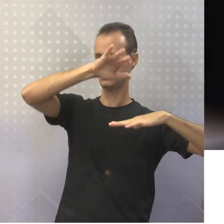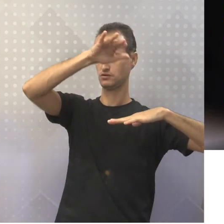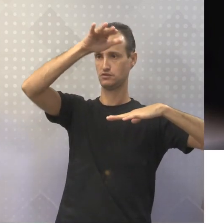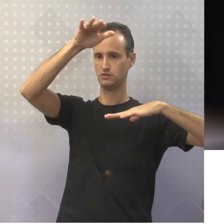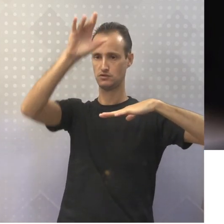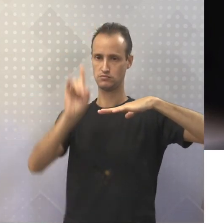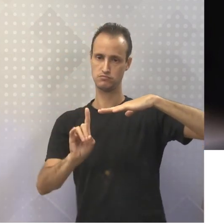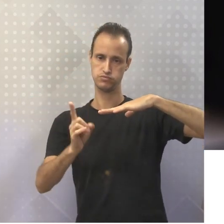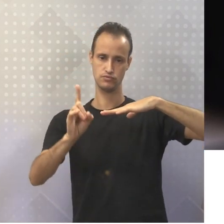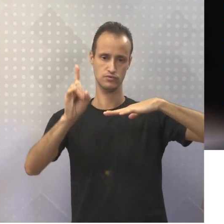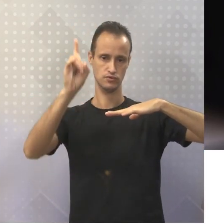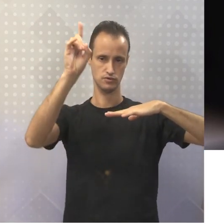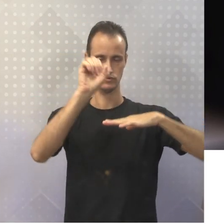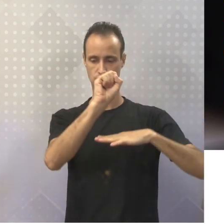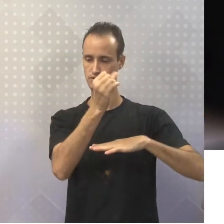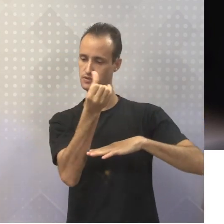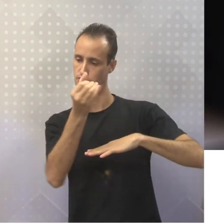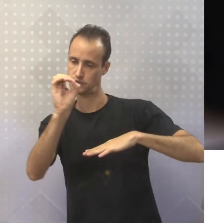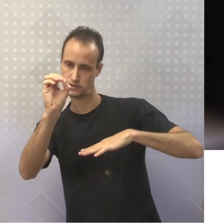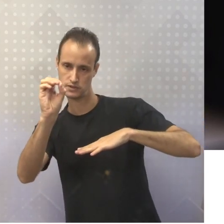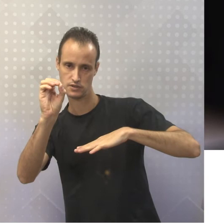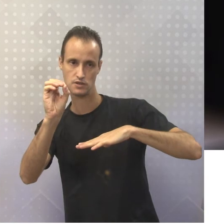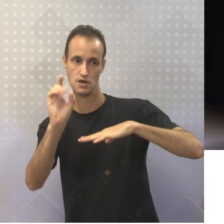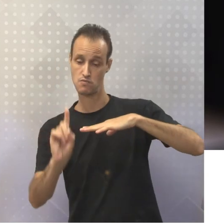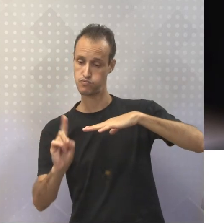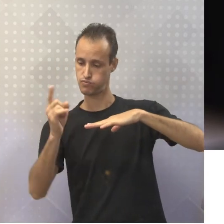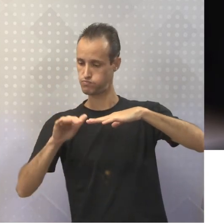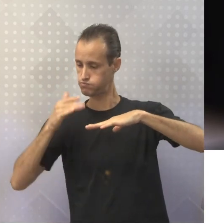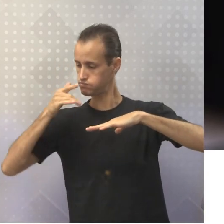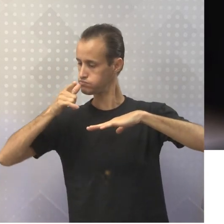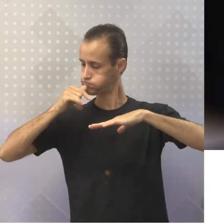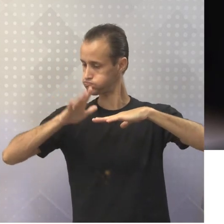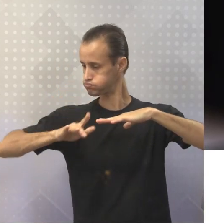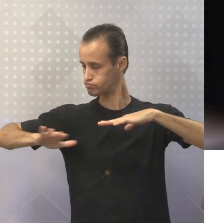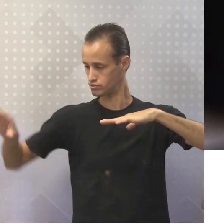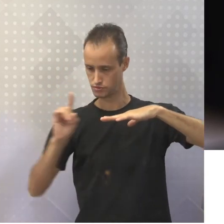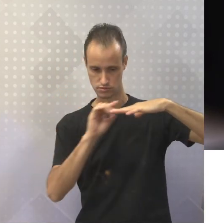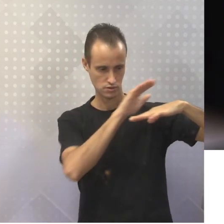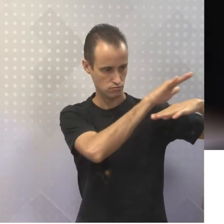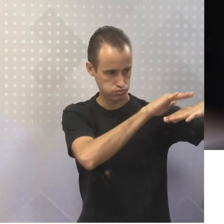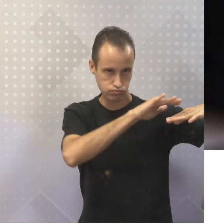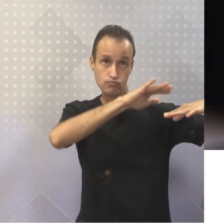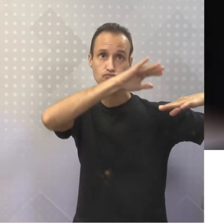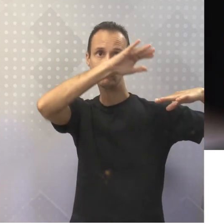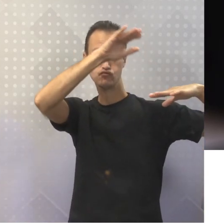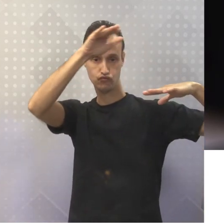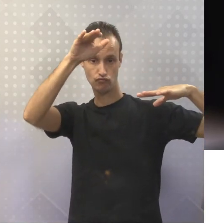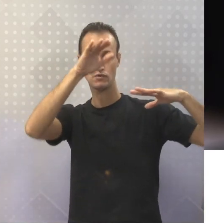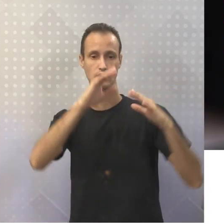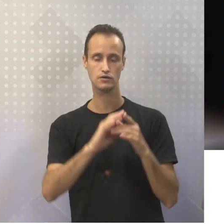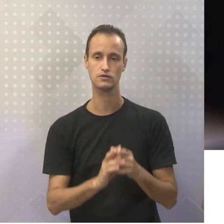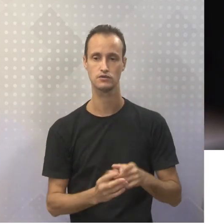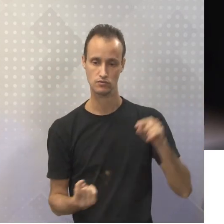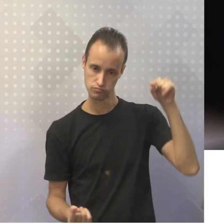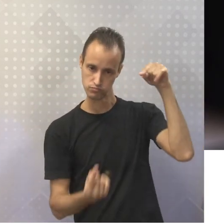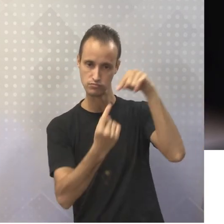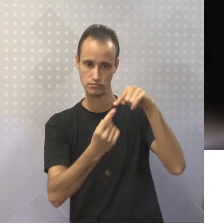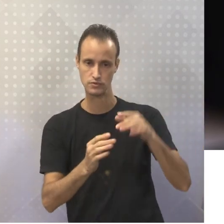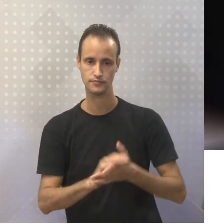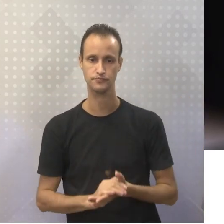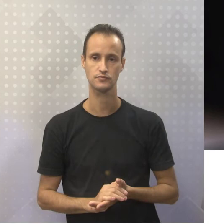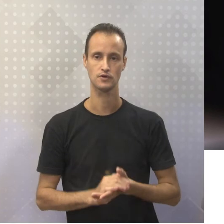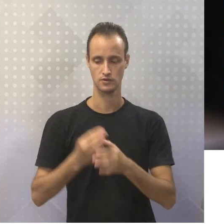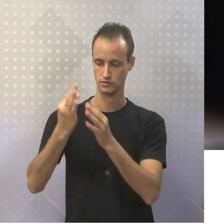metros acima do nível do mar. Ou seja, essa argumentação aqui, tá? Que está aqui em